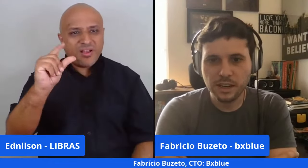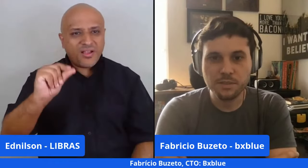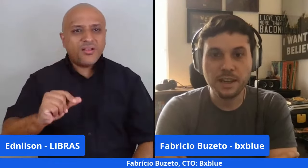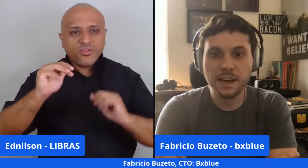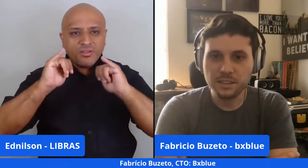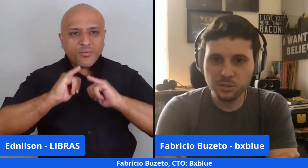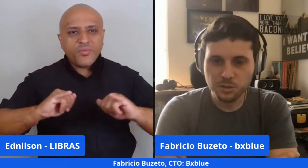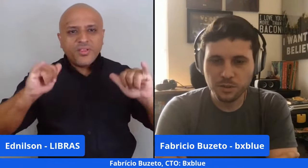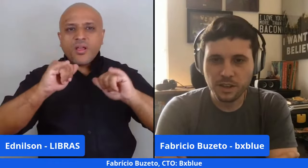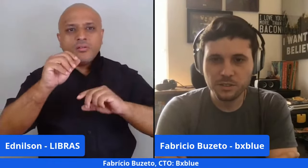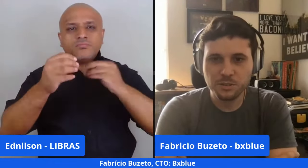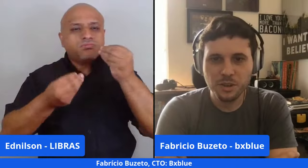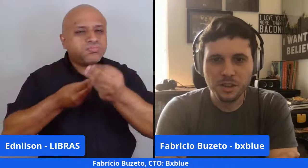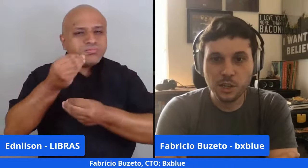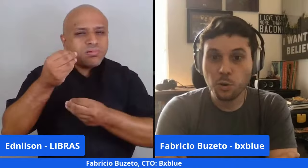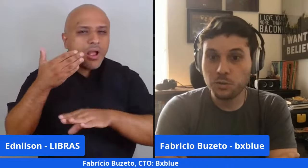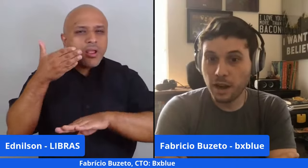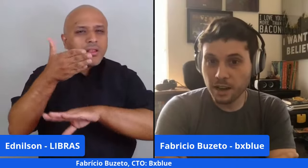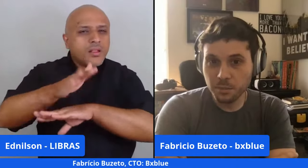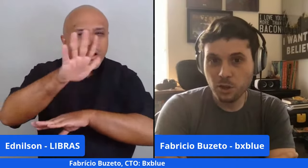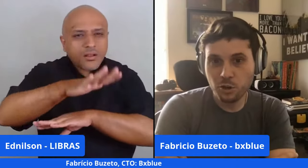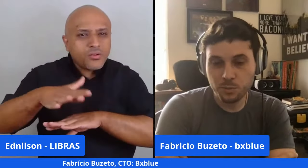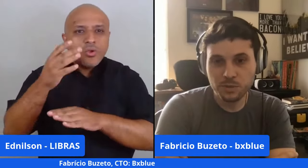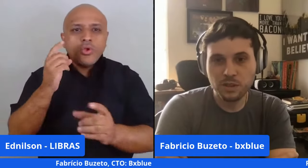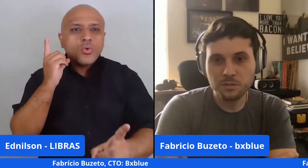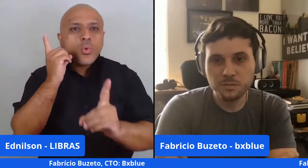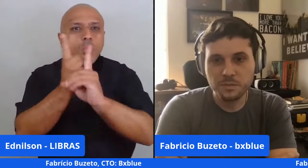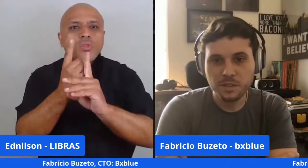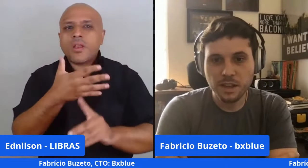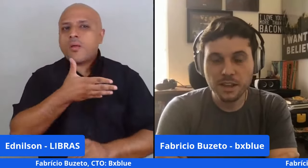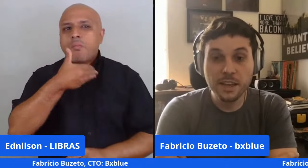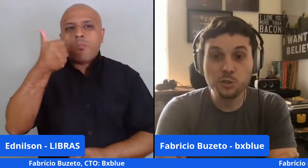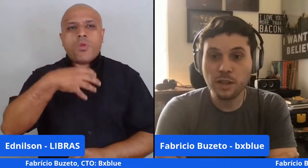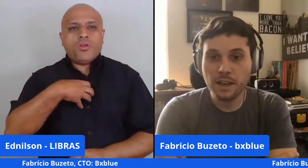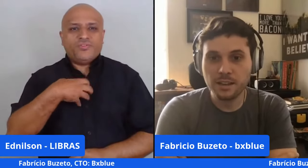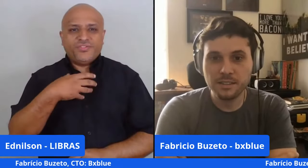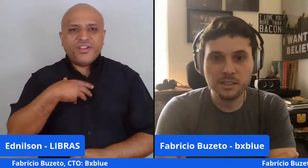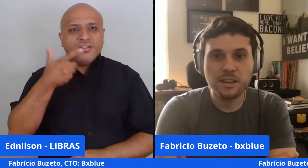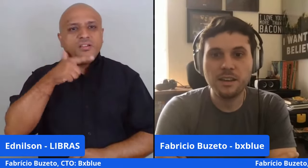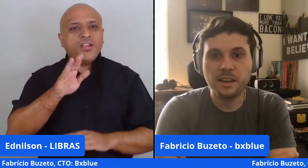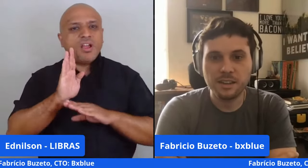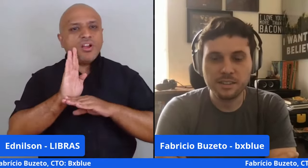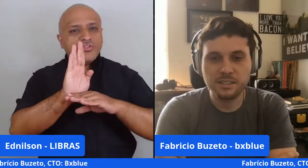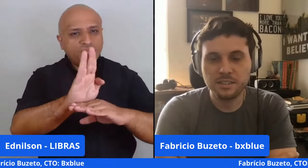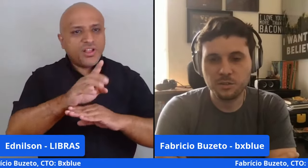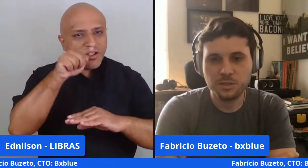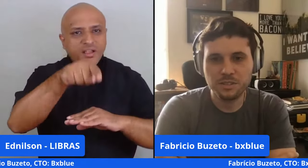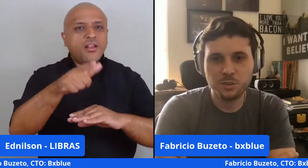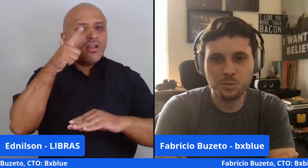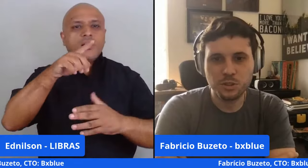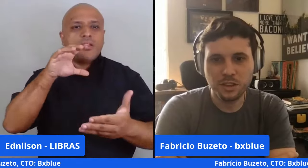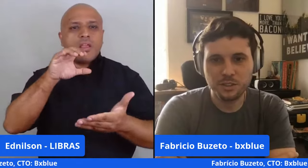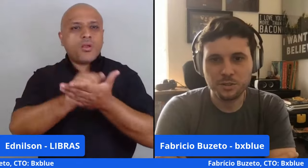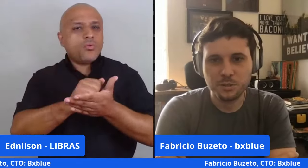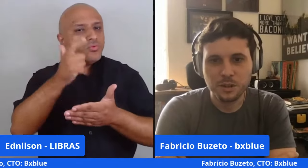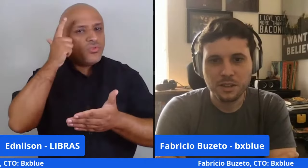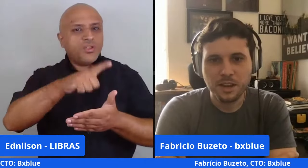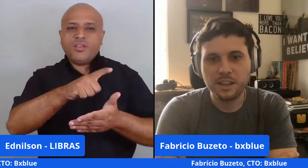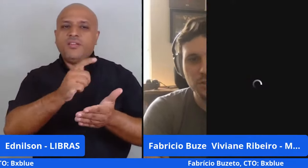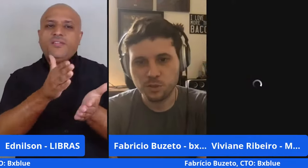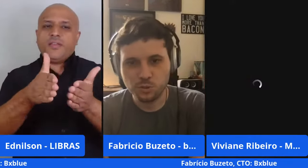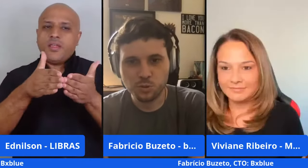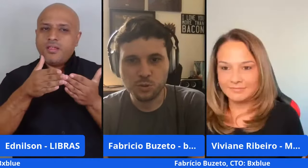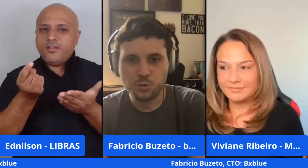pessoas a navegar nesse universo, encontrar a melhor opção e ajudar elas até a aquisição desse tipo de crédito.